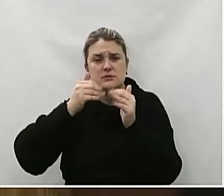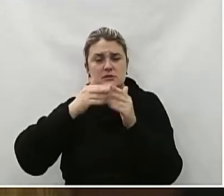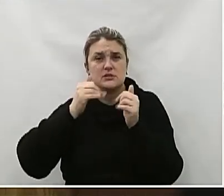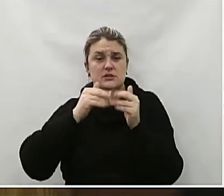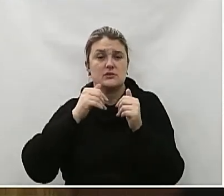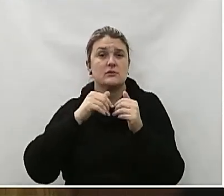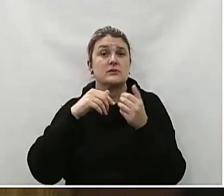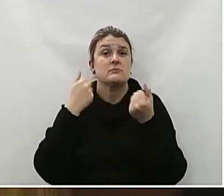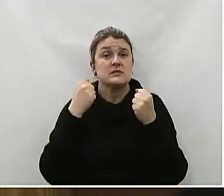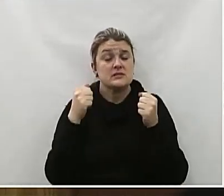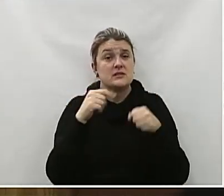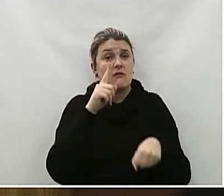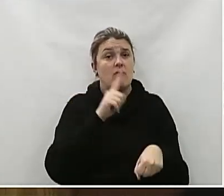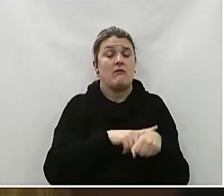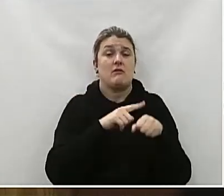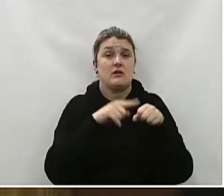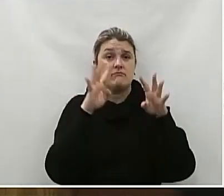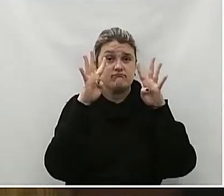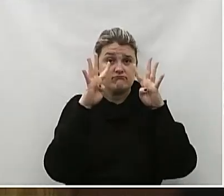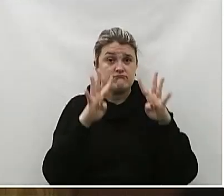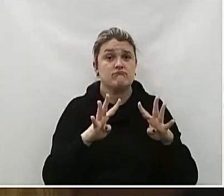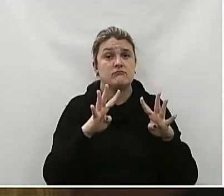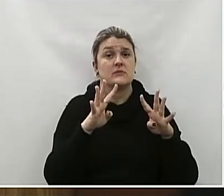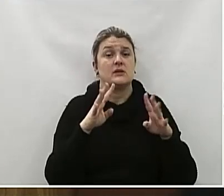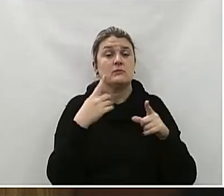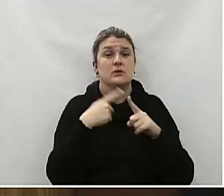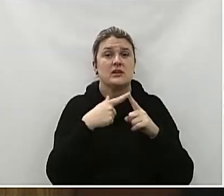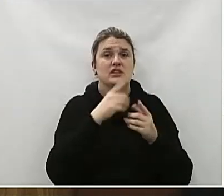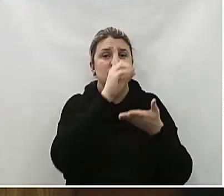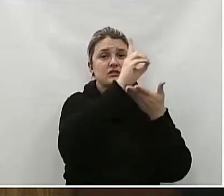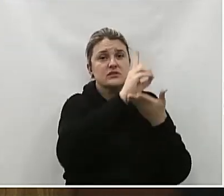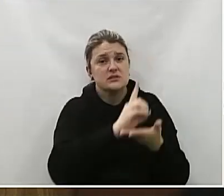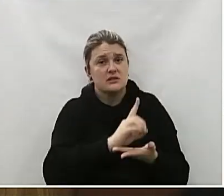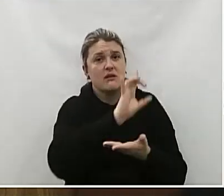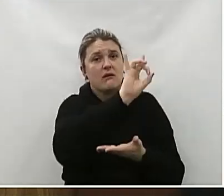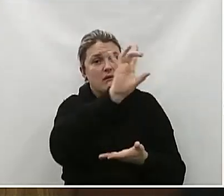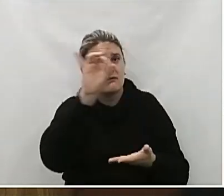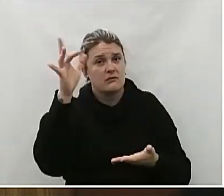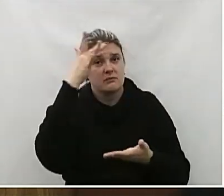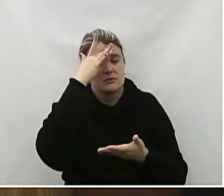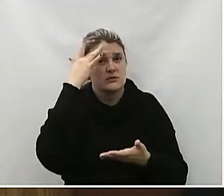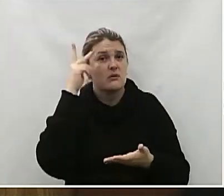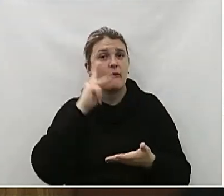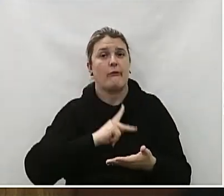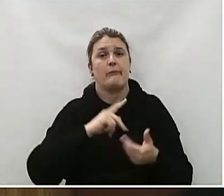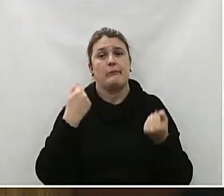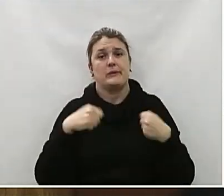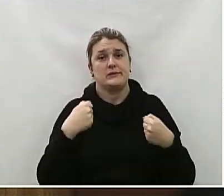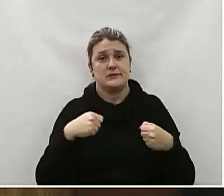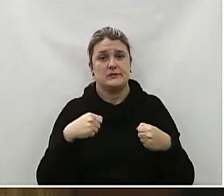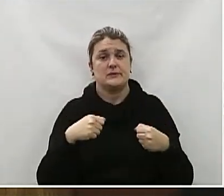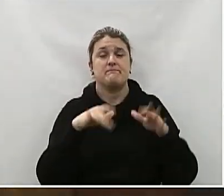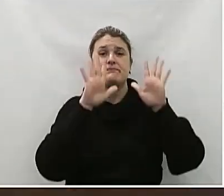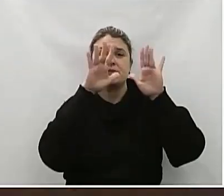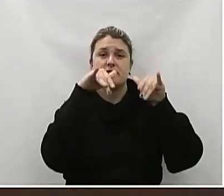recebida e atendida Pois a dignidade de cada pessoa deve ser reconhecida Fim do expediente, senhor presidente